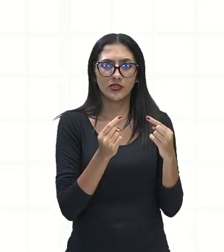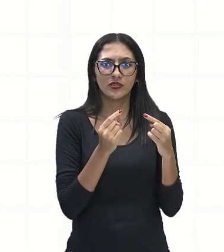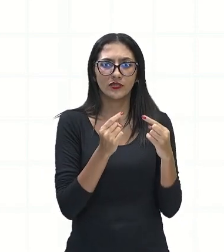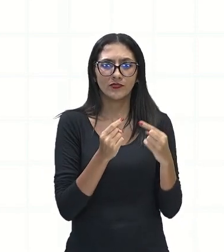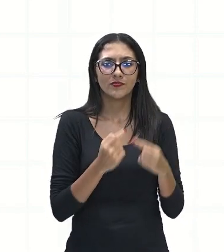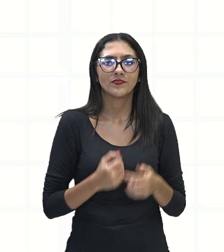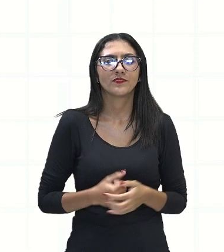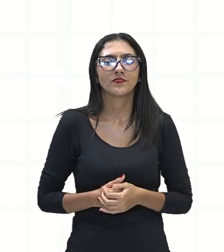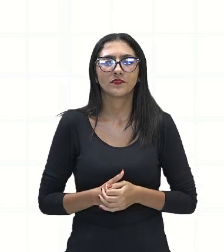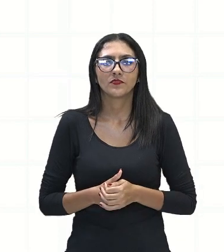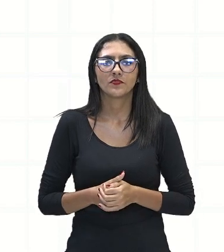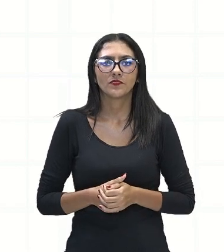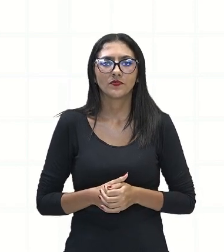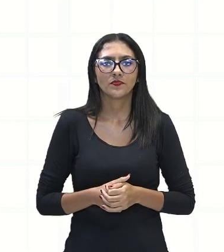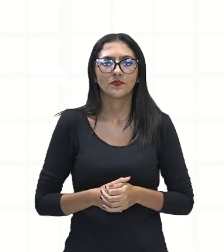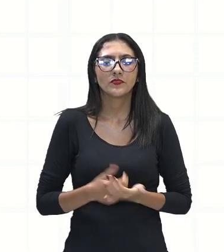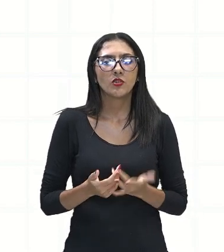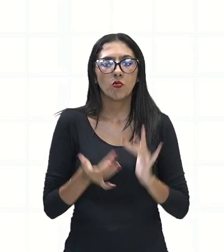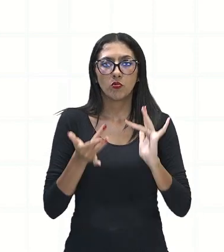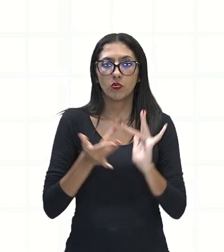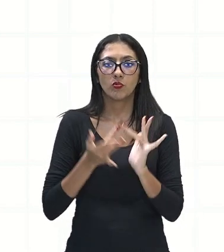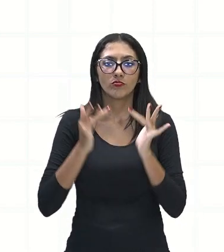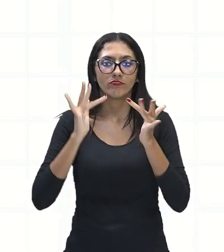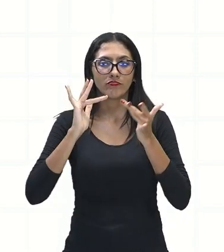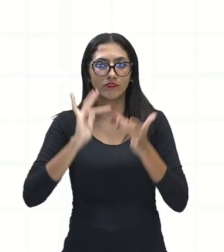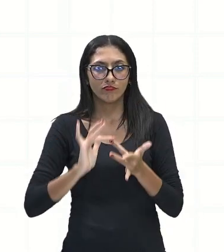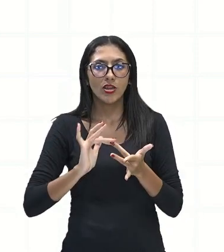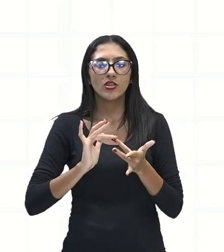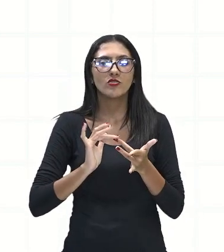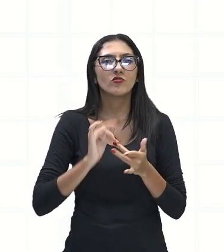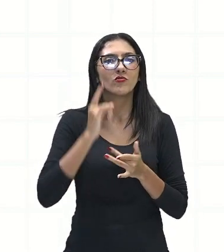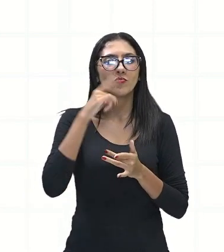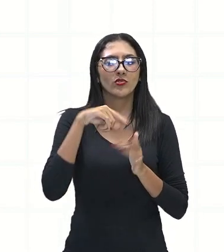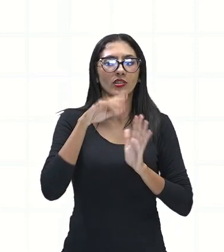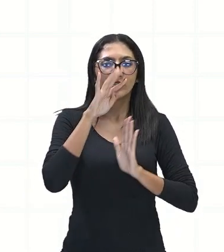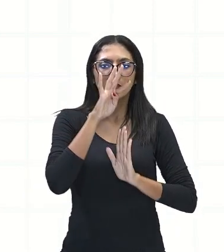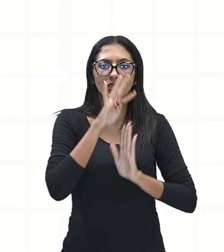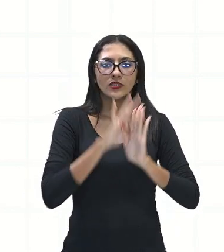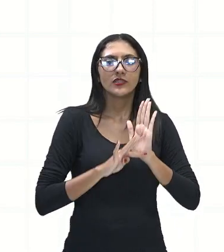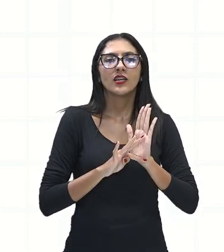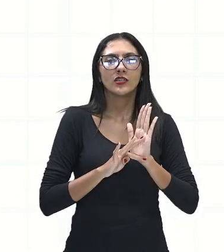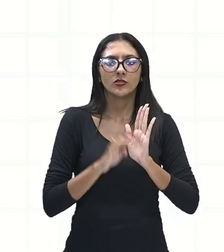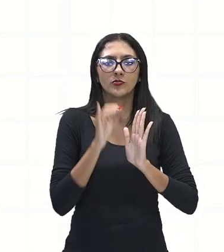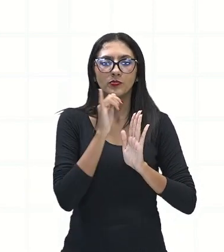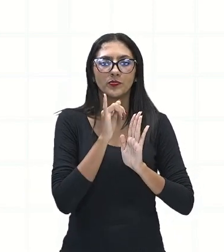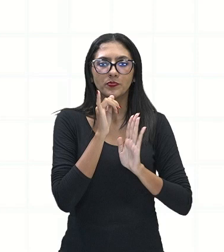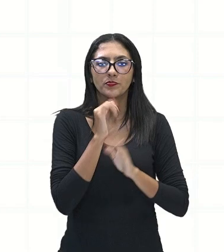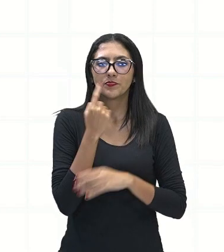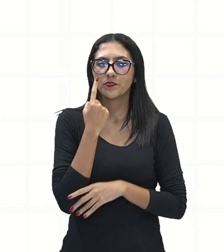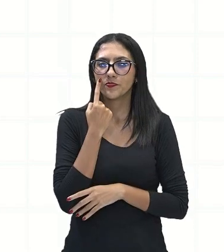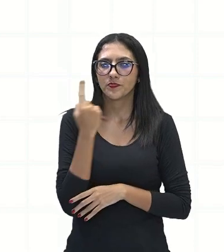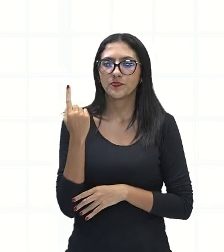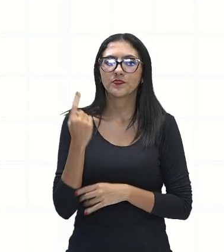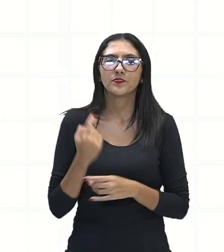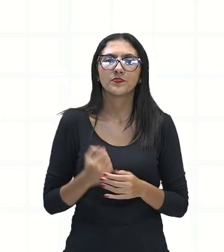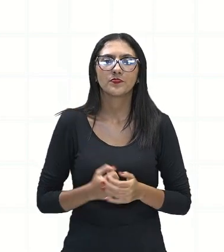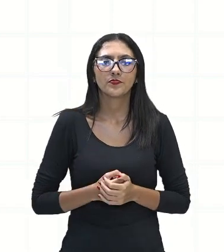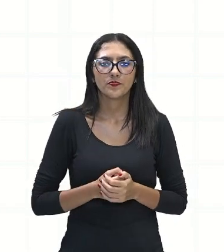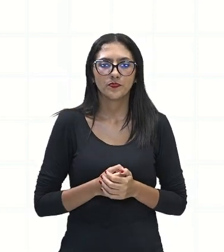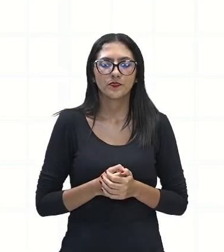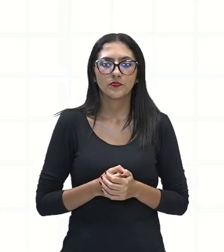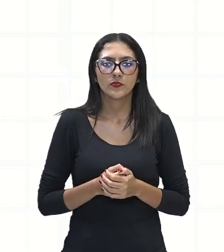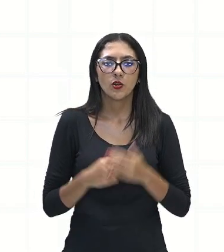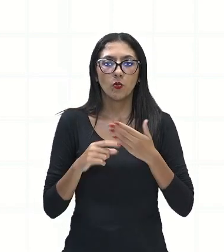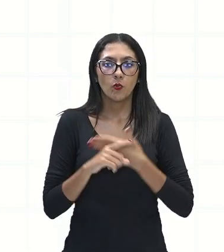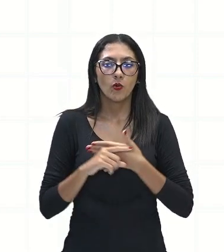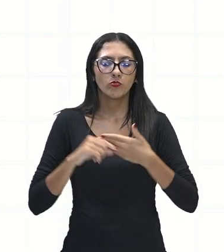Bom, pelo contexto dessa frase, a gente observa que aqui quem está falando é uma mulher, né? Que